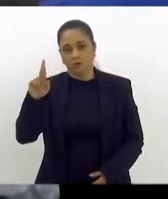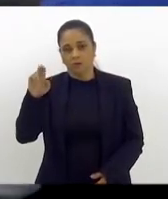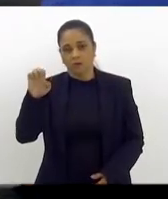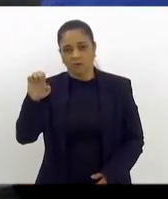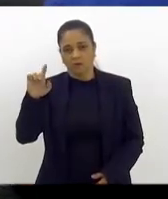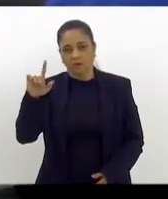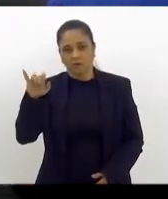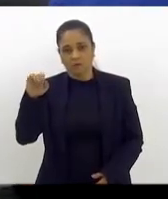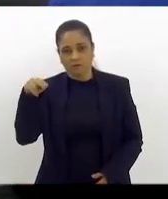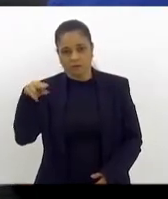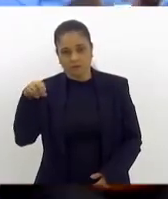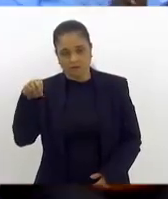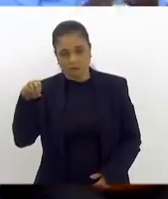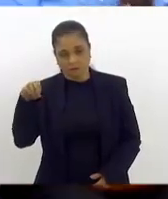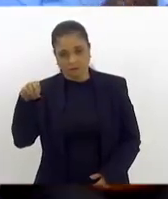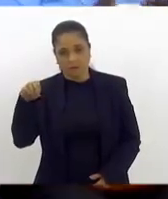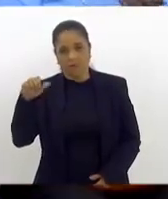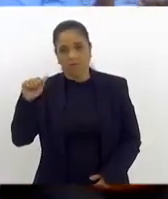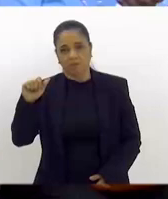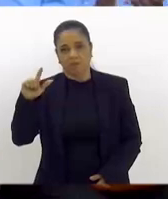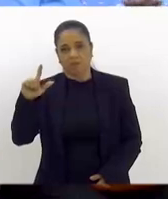aplausos, obrigado,